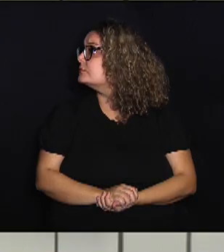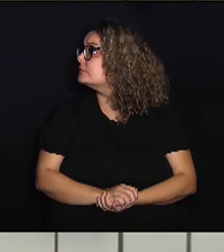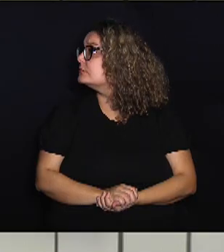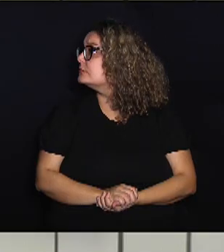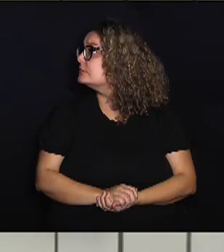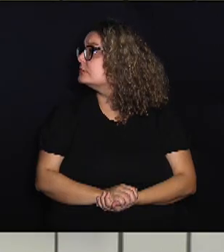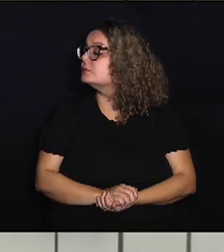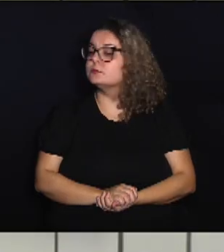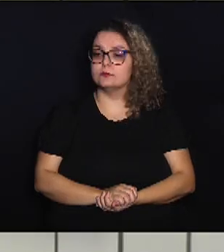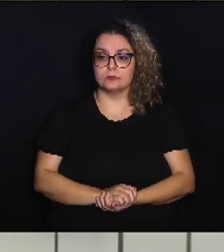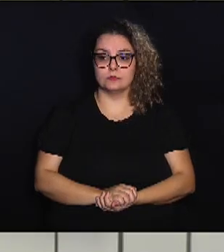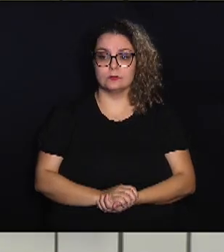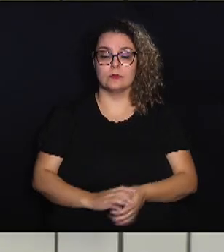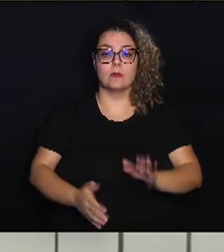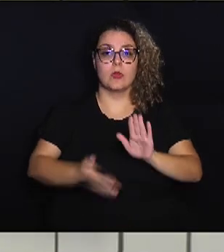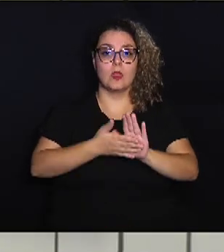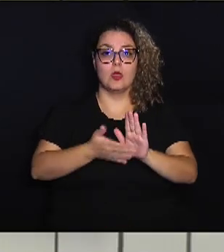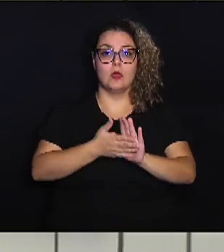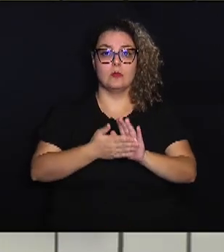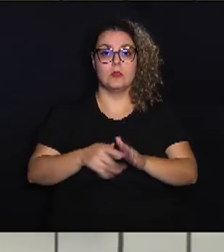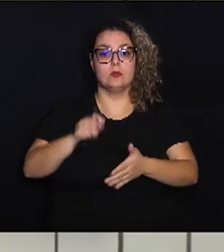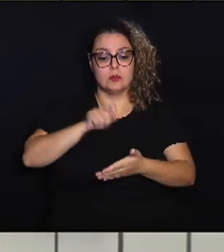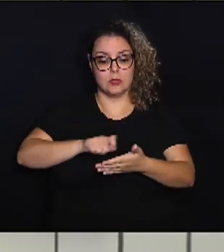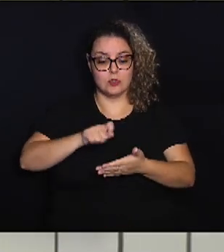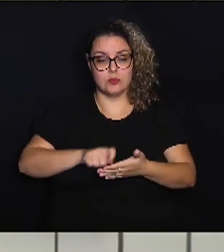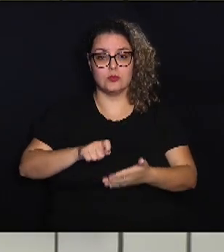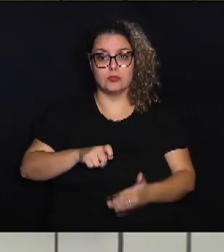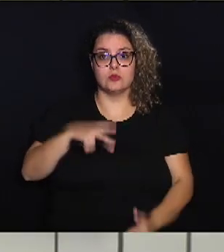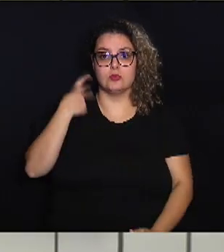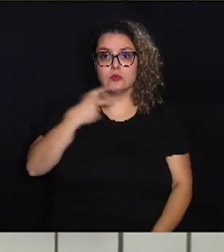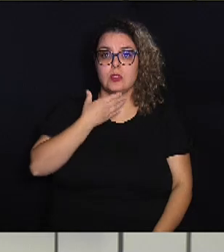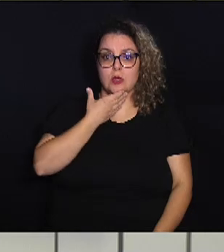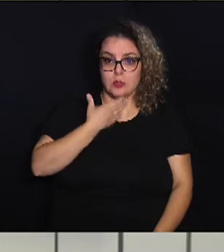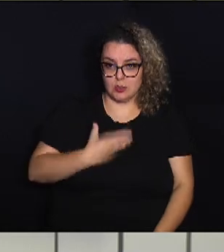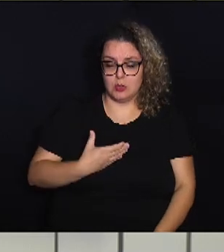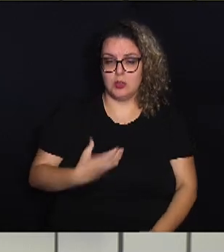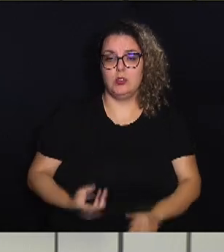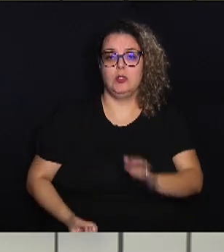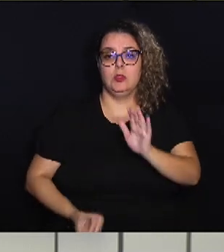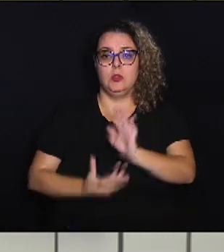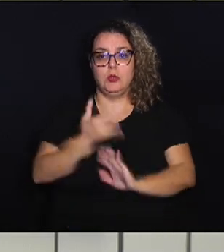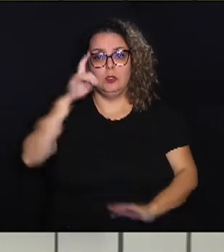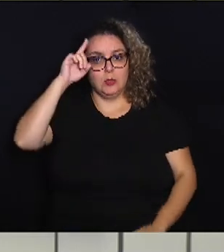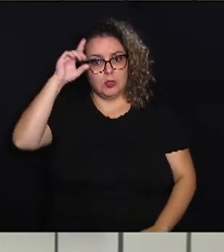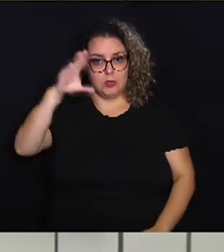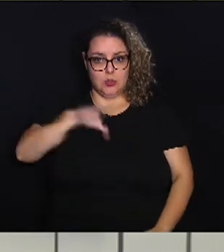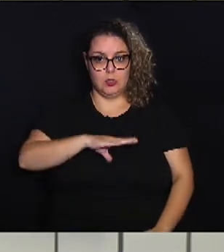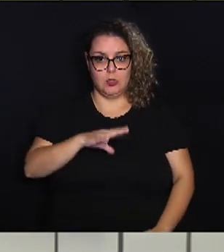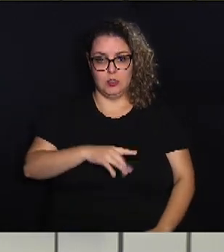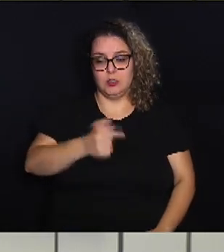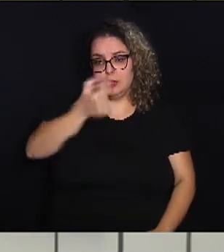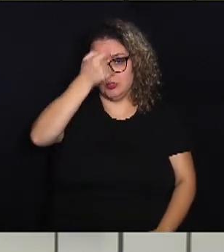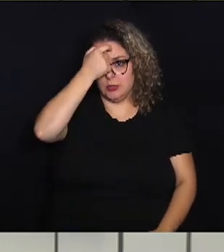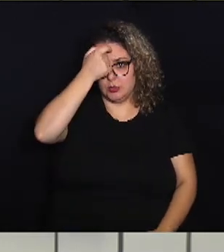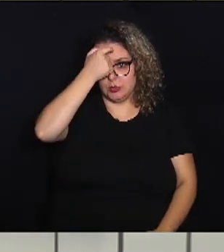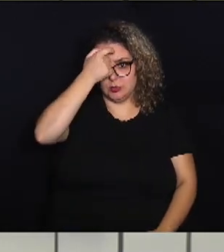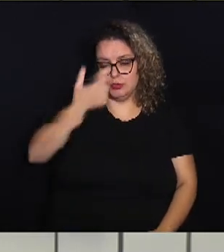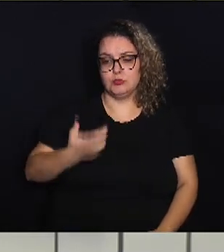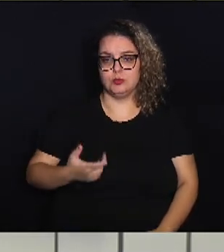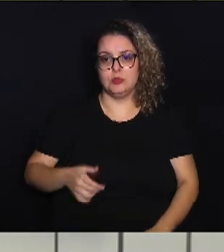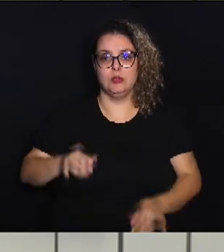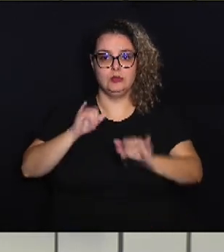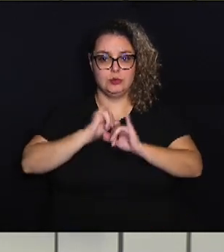A proposta de autoria do vereador Carmo Luiz, que cria o Dia Municipal de Conscientização e